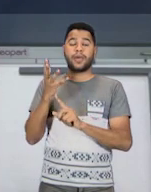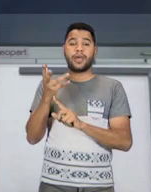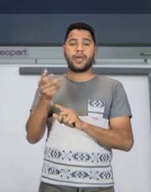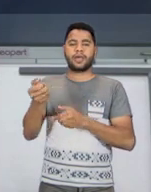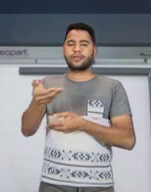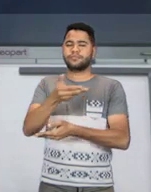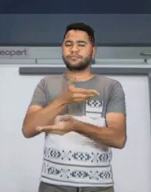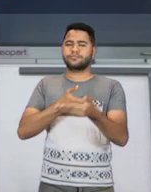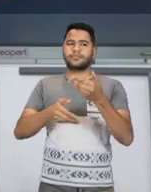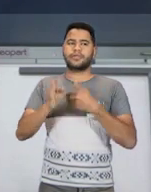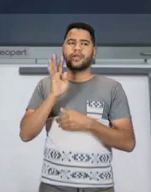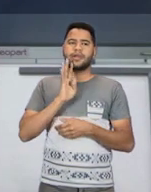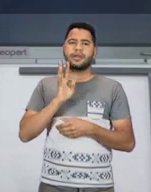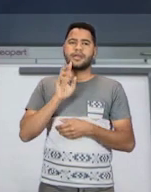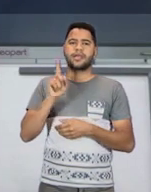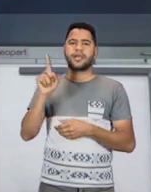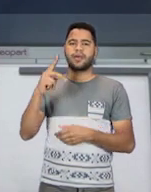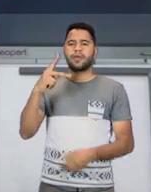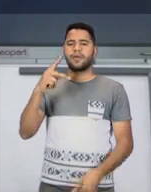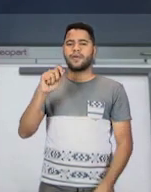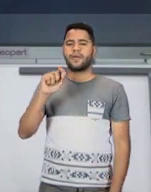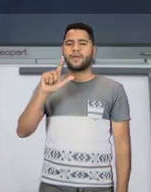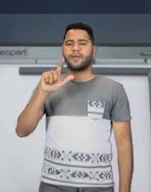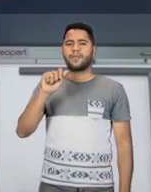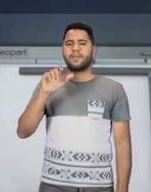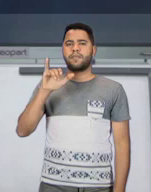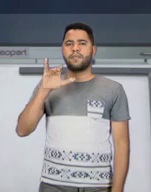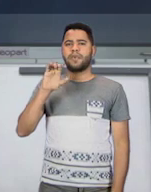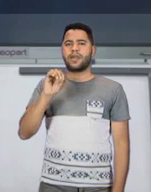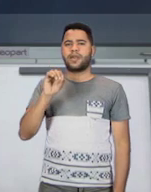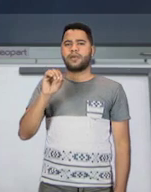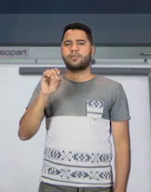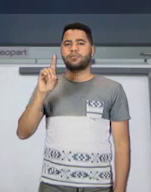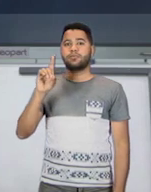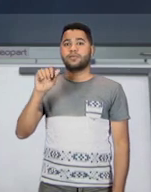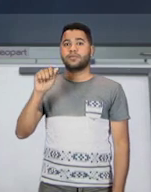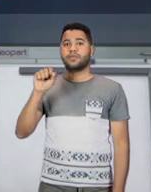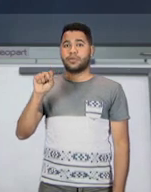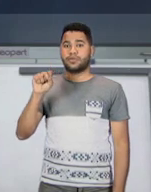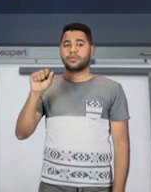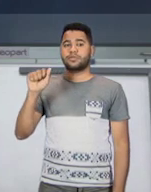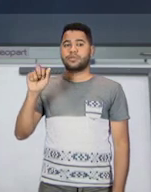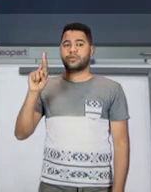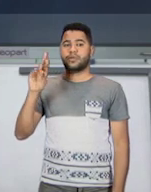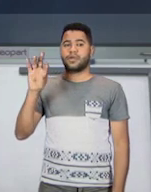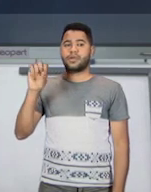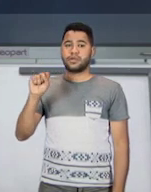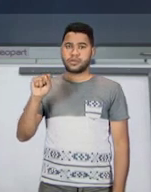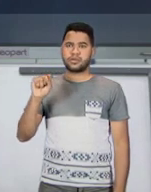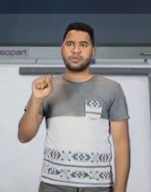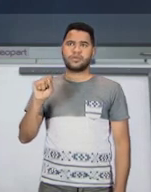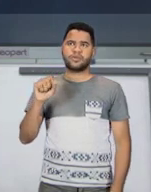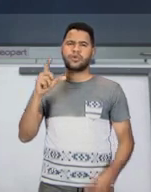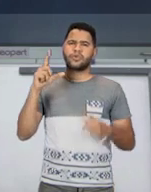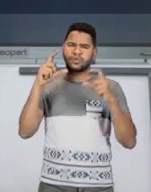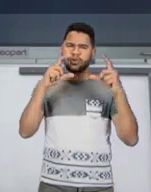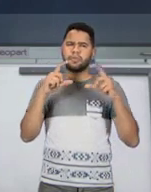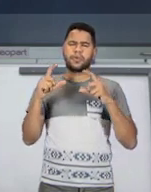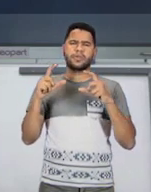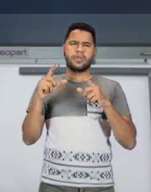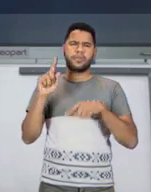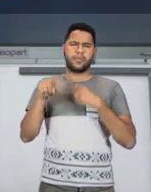muito legal. Foi lá no Palácio das Artes. Não lembro a época. Eu lembro que eu tirei algumas fotos. Tenho até que encontrá-las, né?